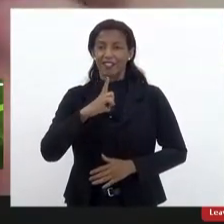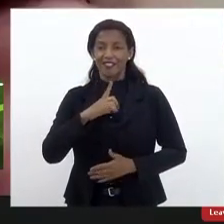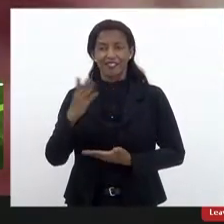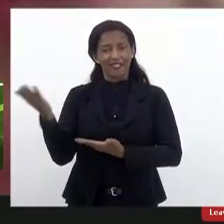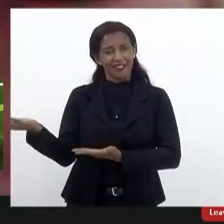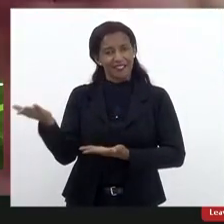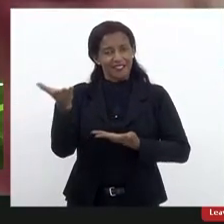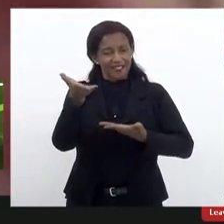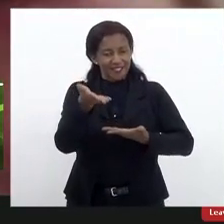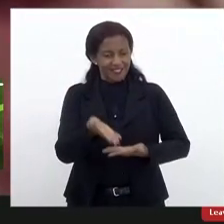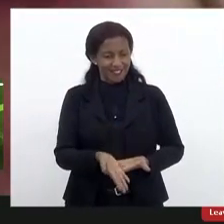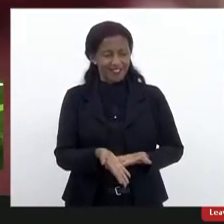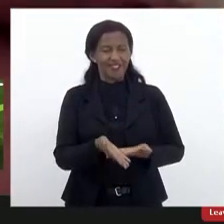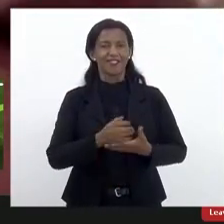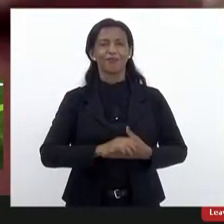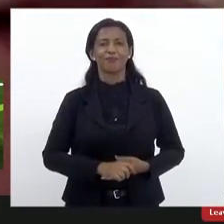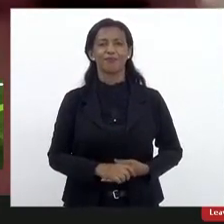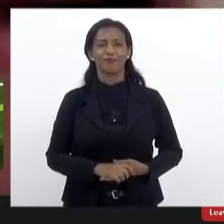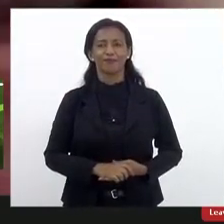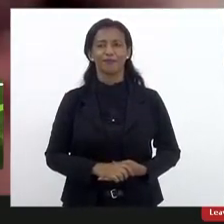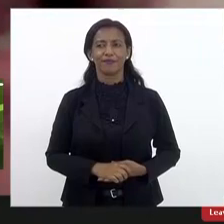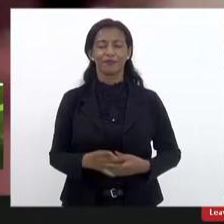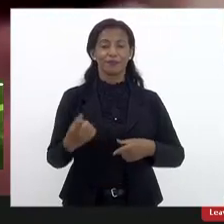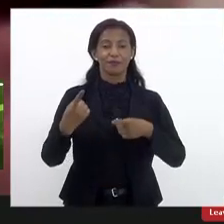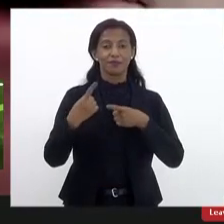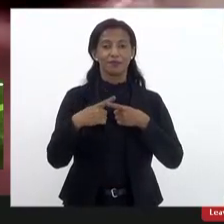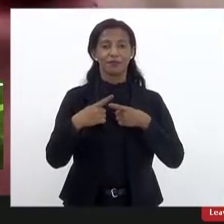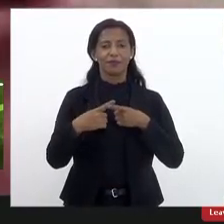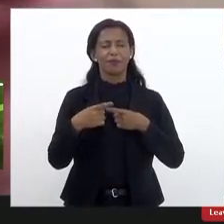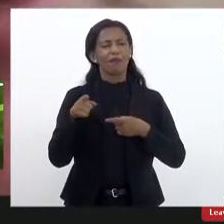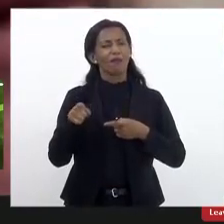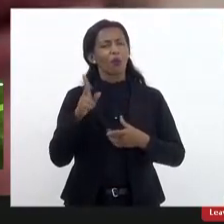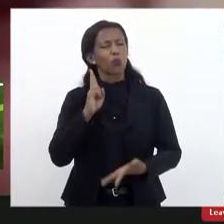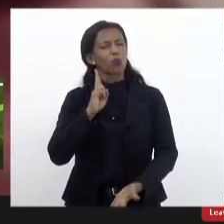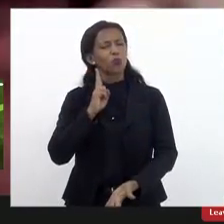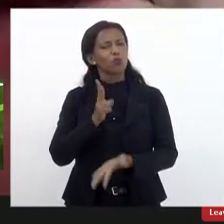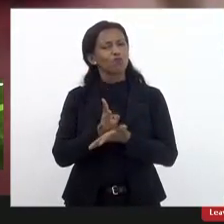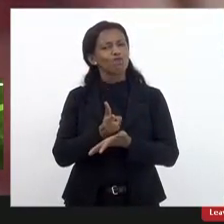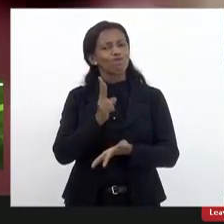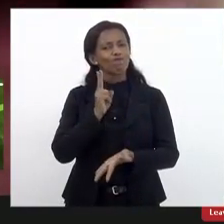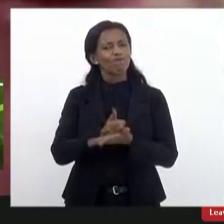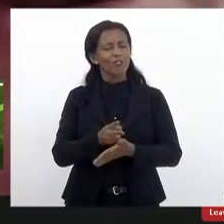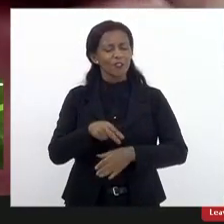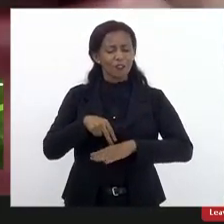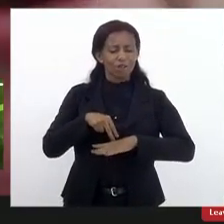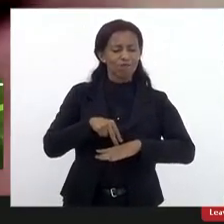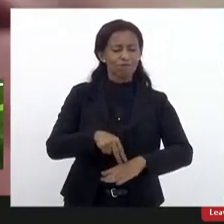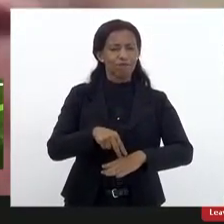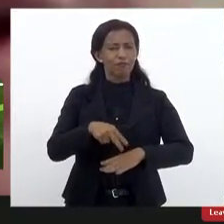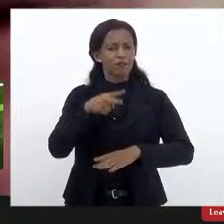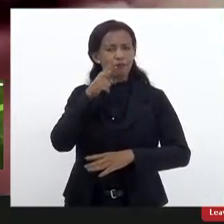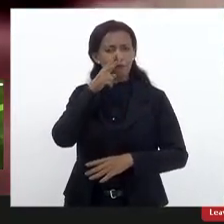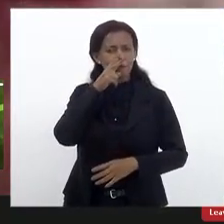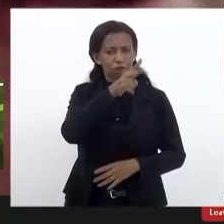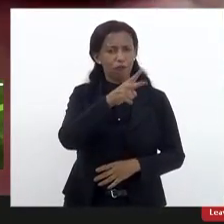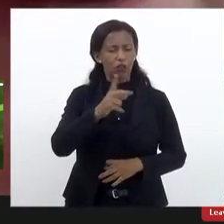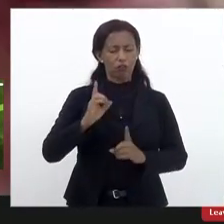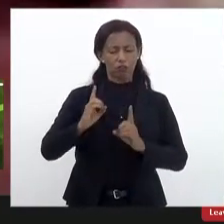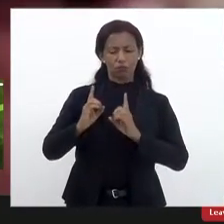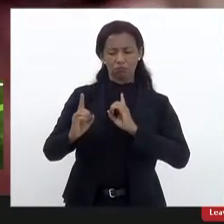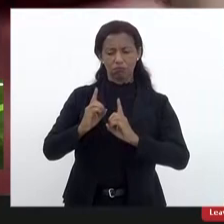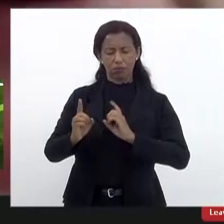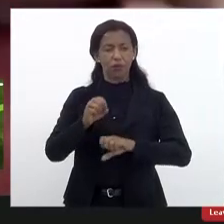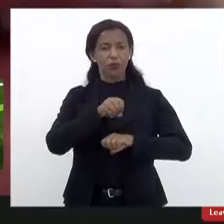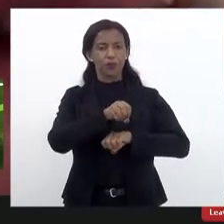professora Malvina Tuttman, porque ela continua firme e forte no que diz respeito à discussão